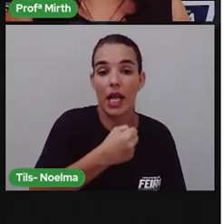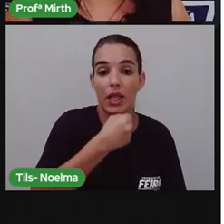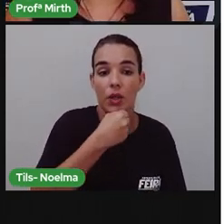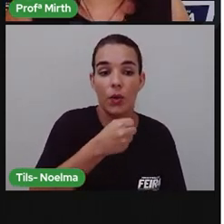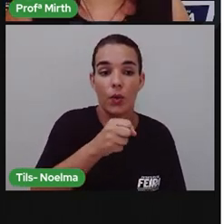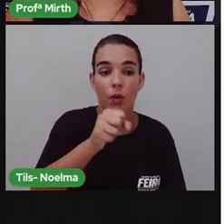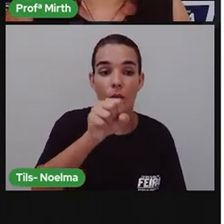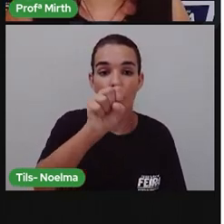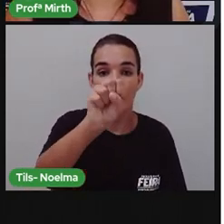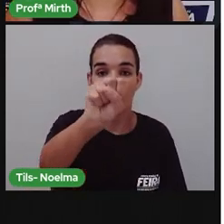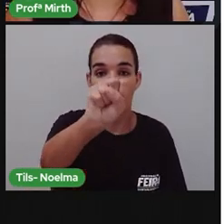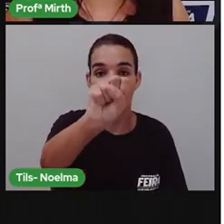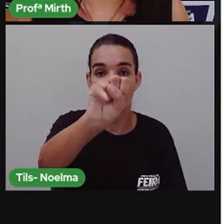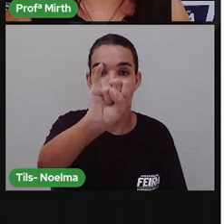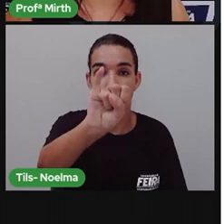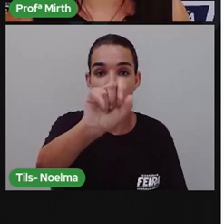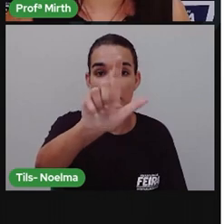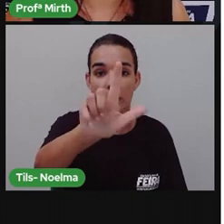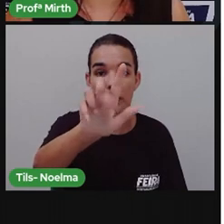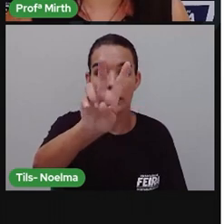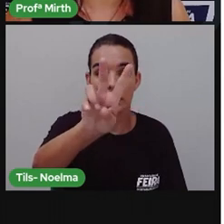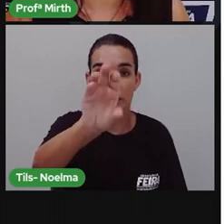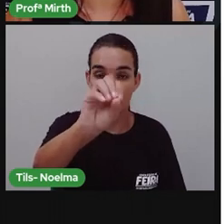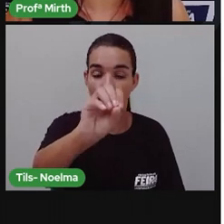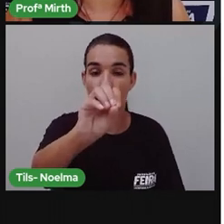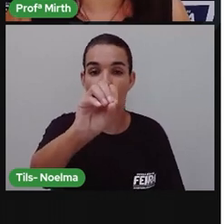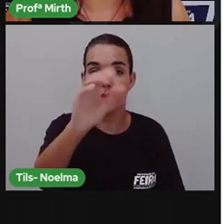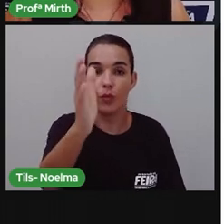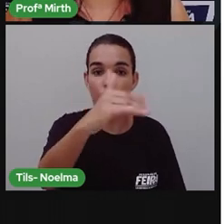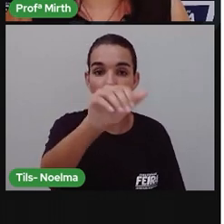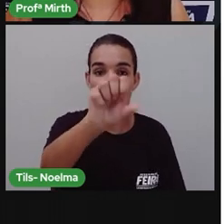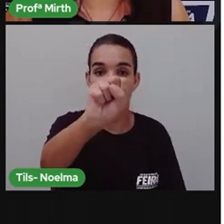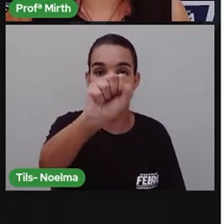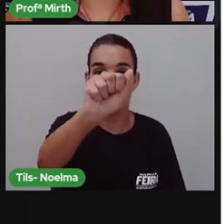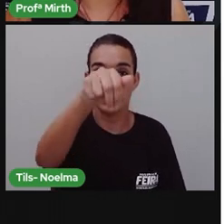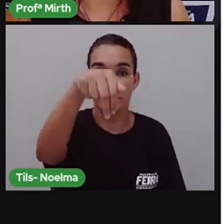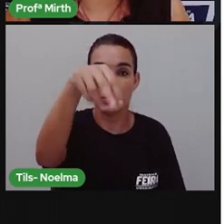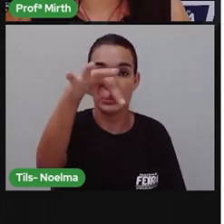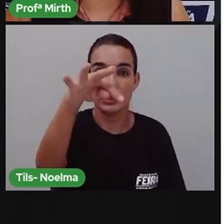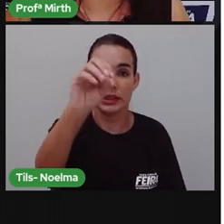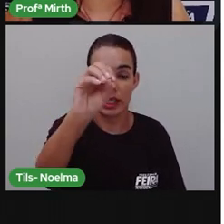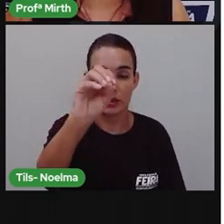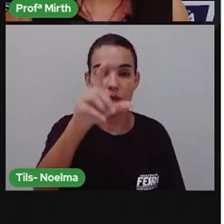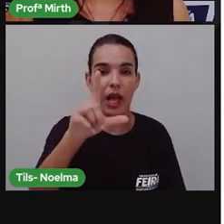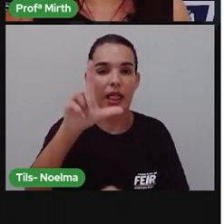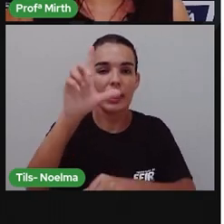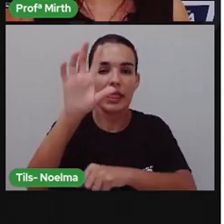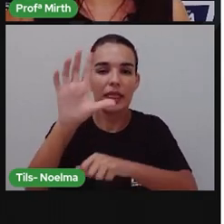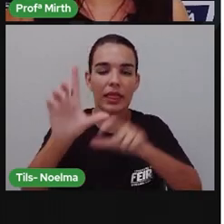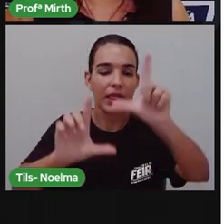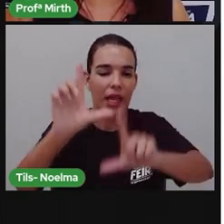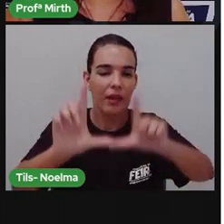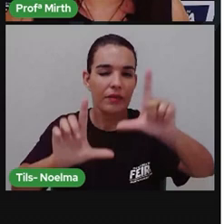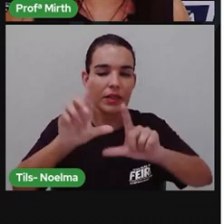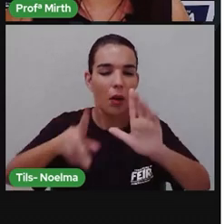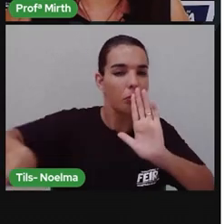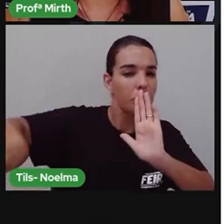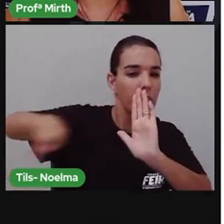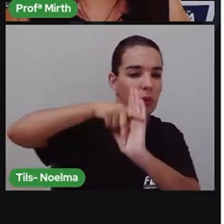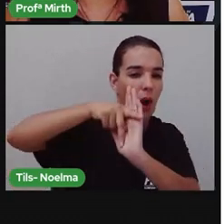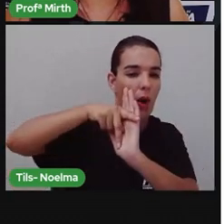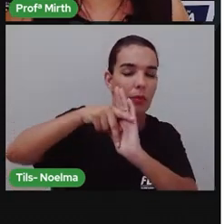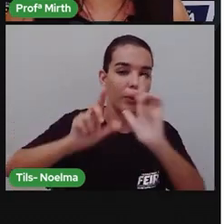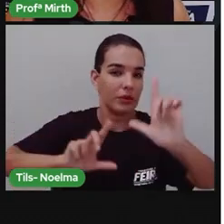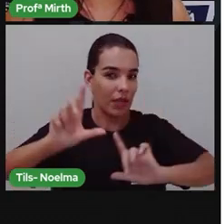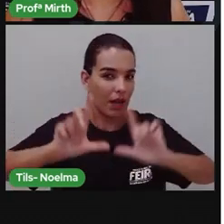editora, né? Uma editora não, uma emissora de televisão. Ele é dono de uma emissora de televisão. Só que ele não nasceu da forma que ele